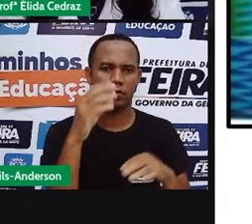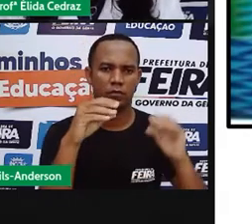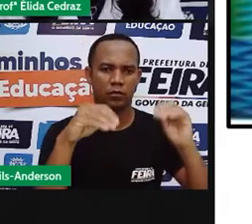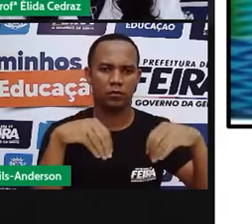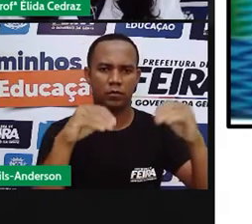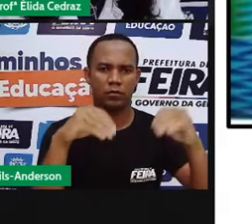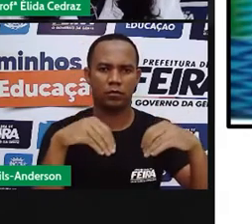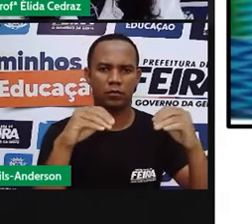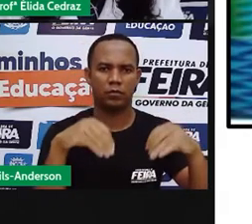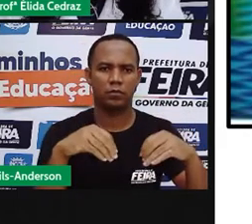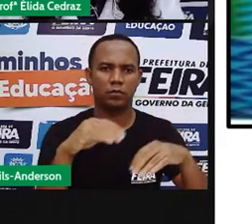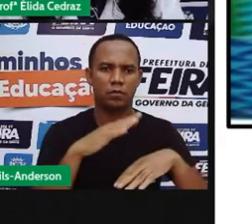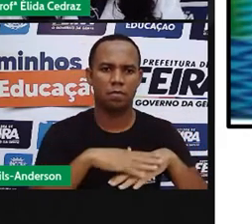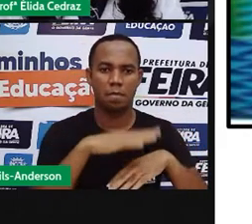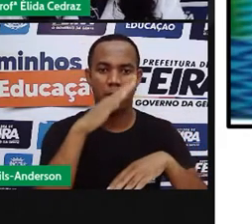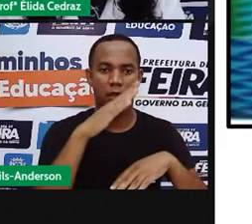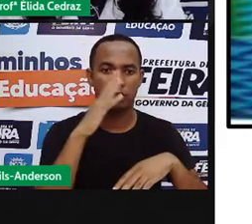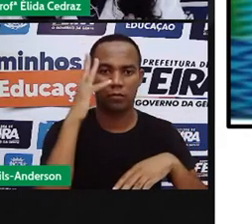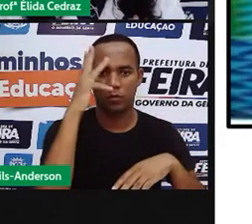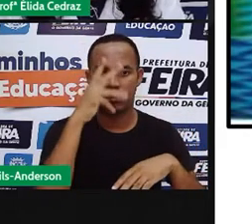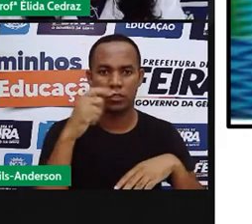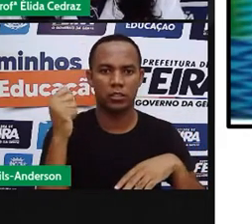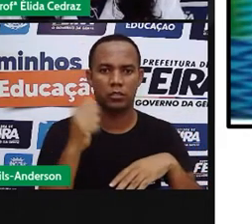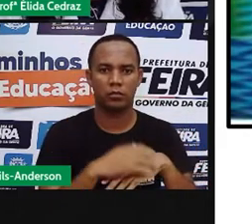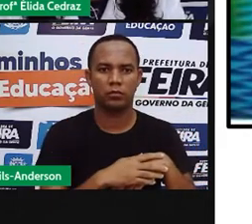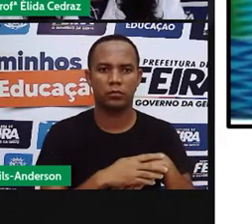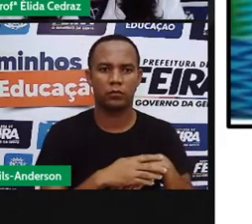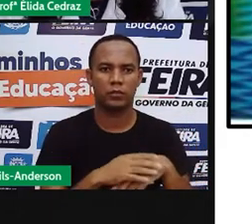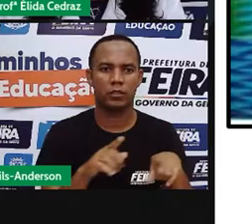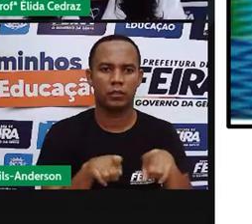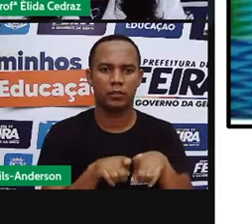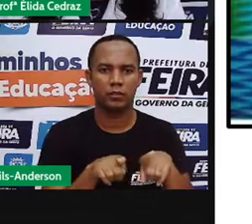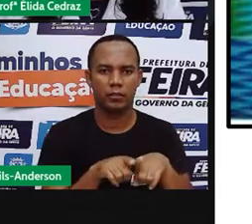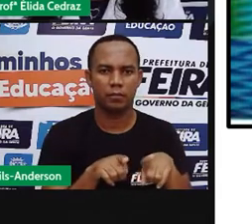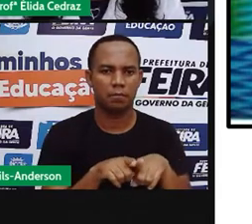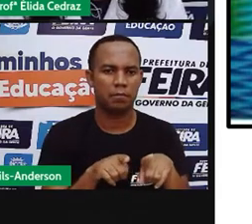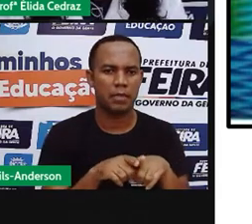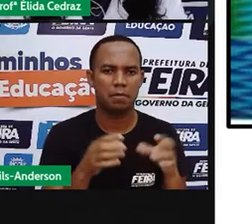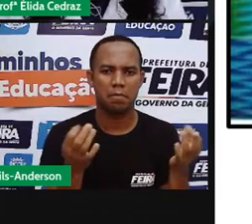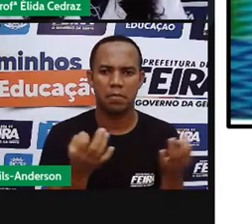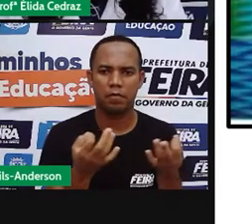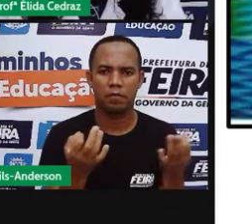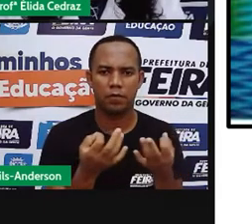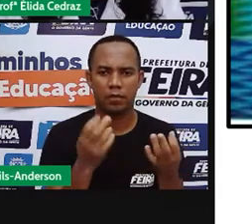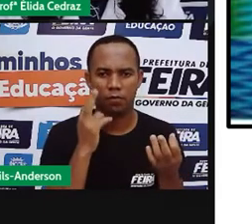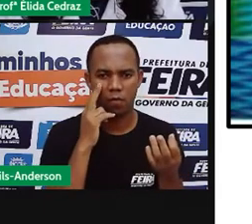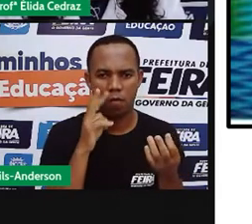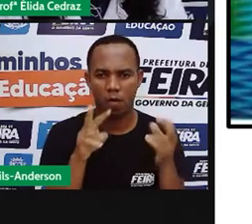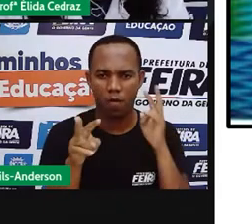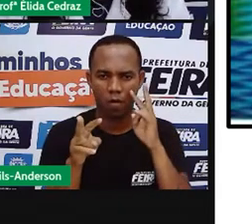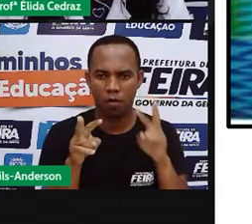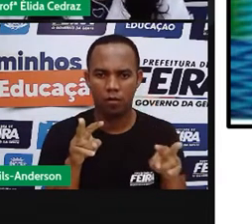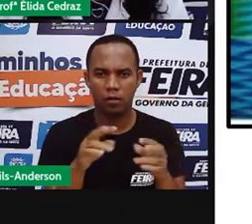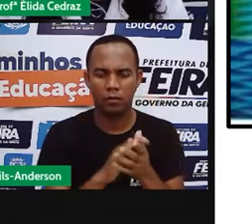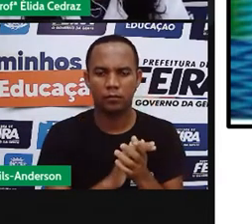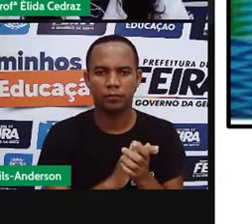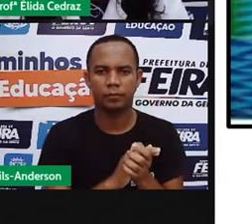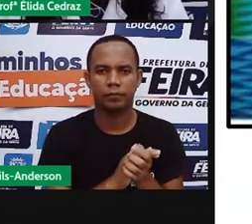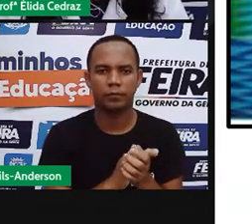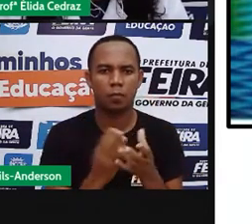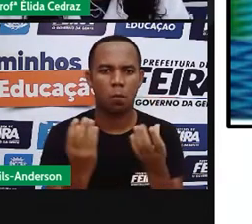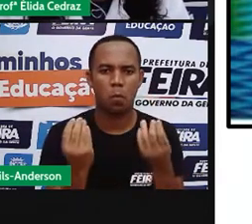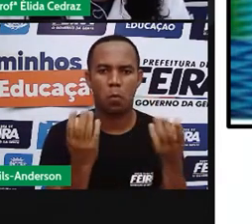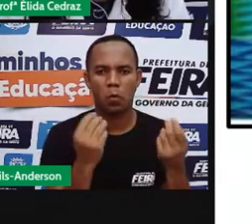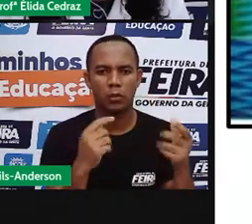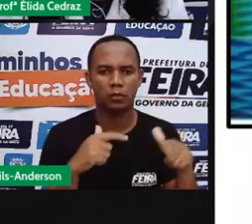considerados os mais bonitos e mais estampados do mundo. Olha só. Muito